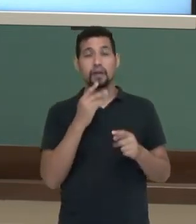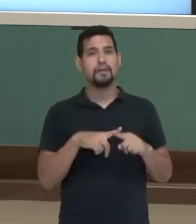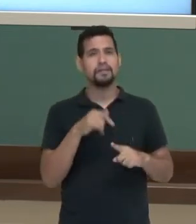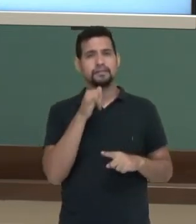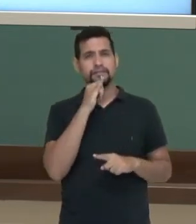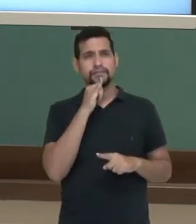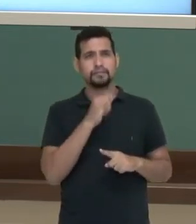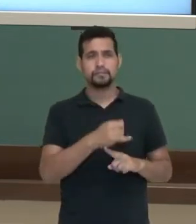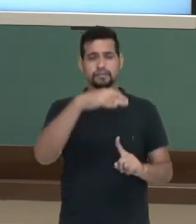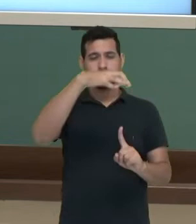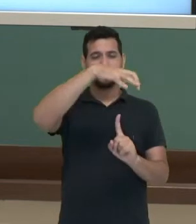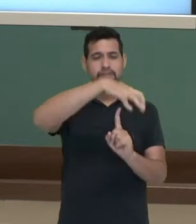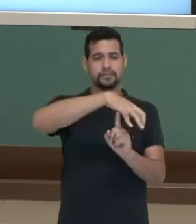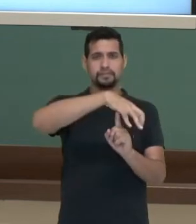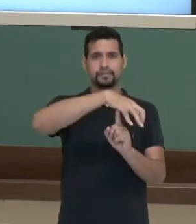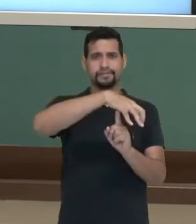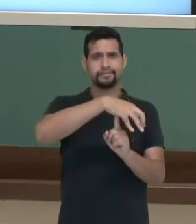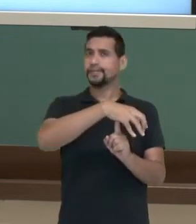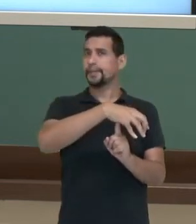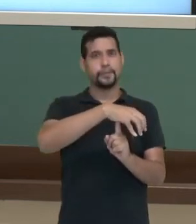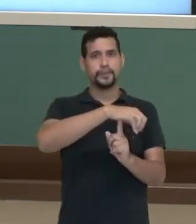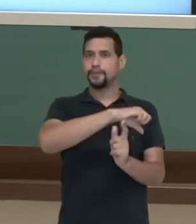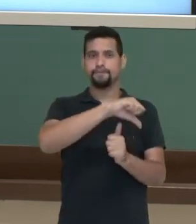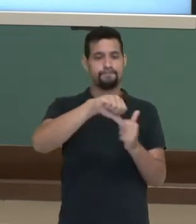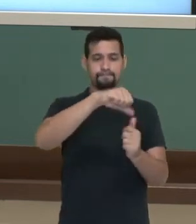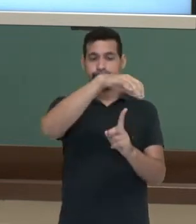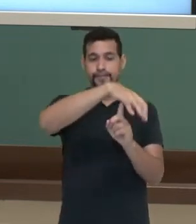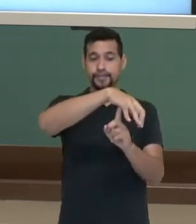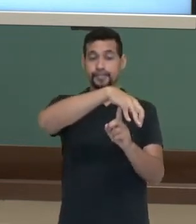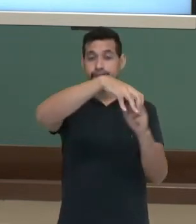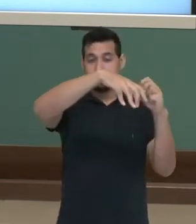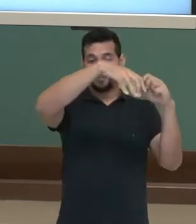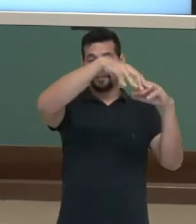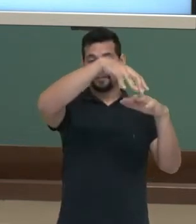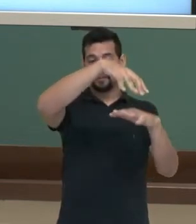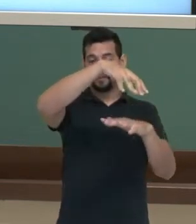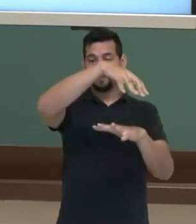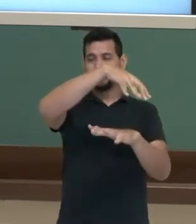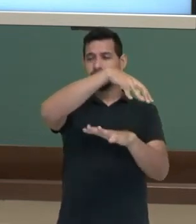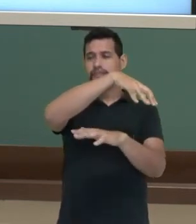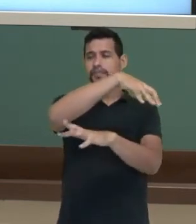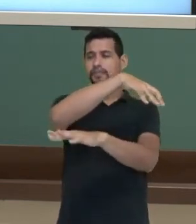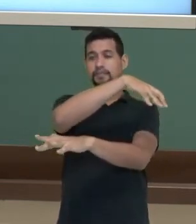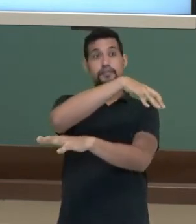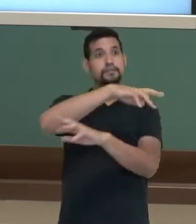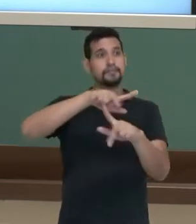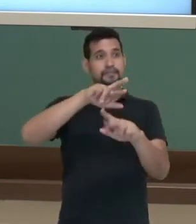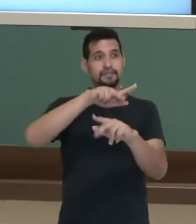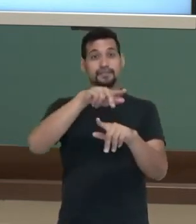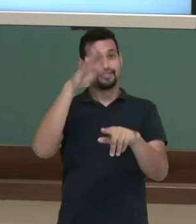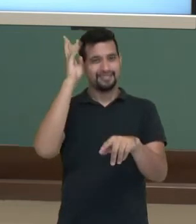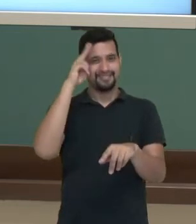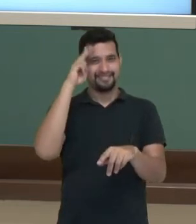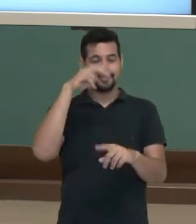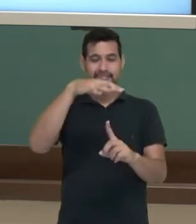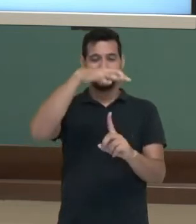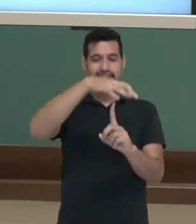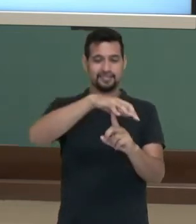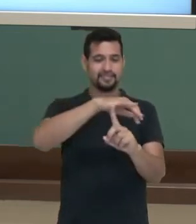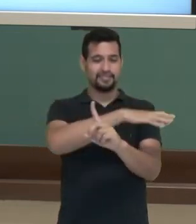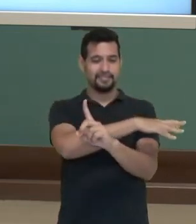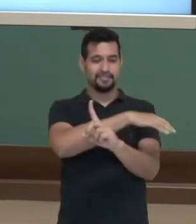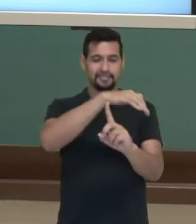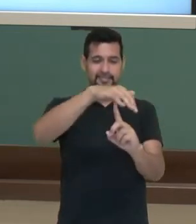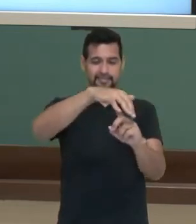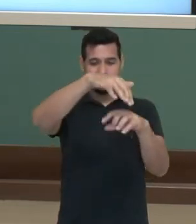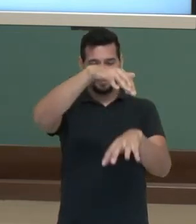O guarda-sol não saiu do lugar, porém a sua sombra agora está para o lado direito. Repare nas três